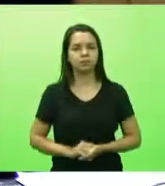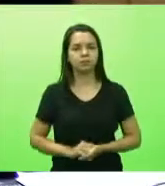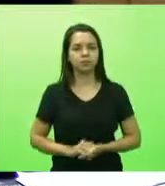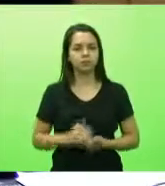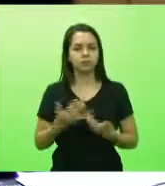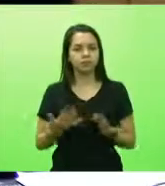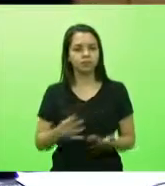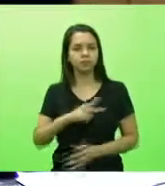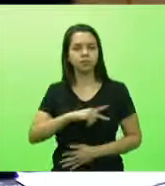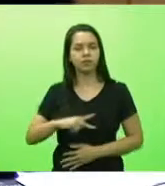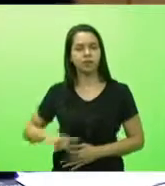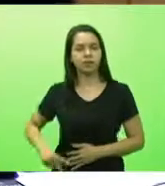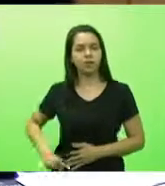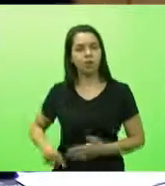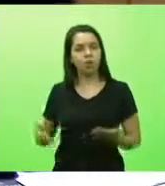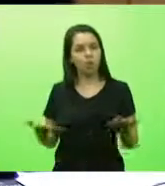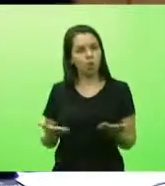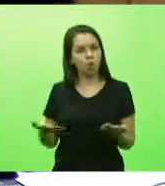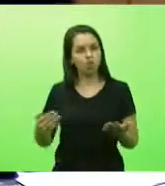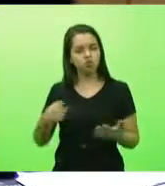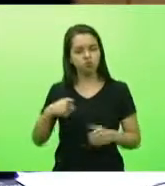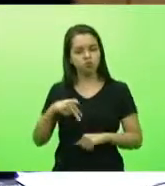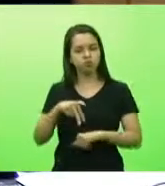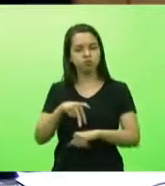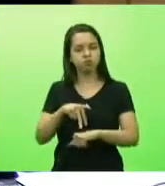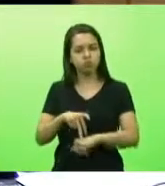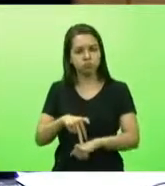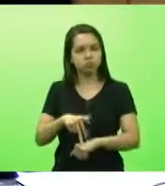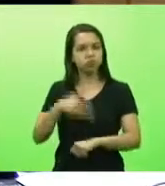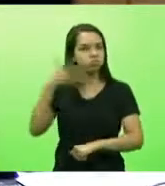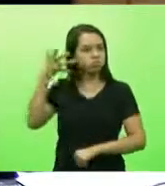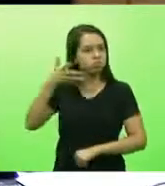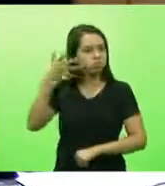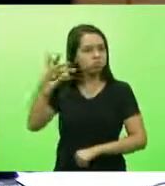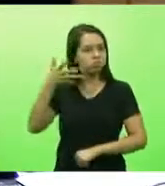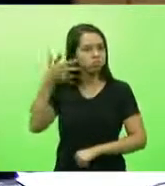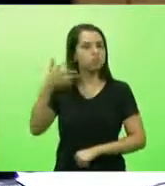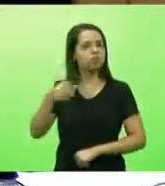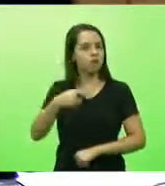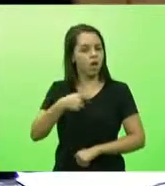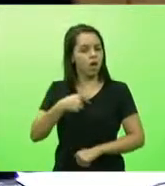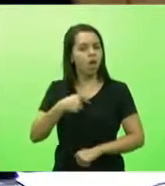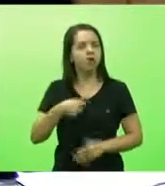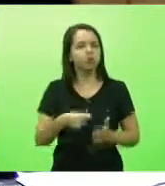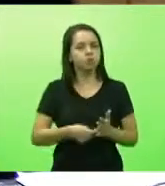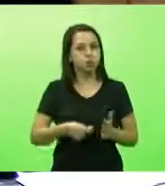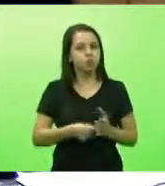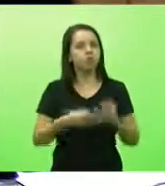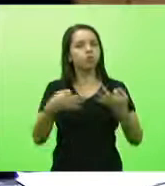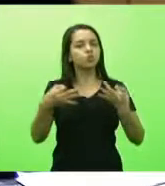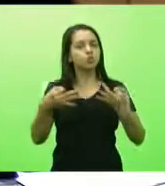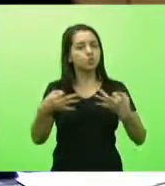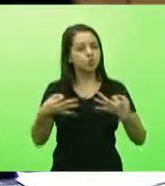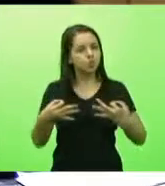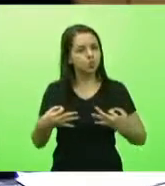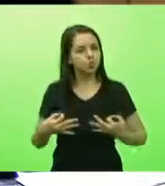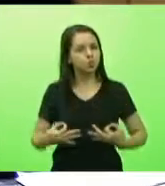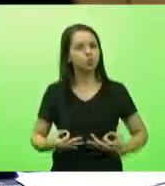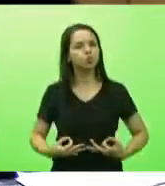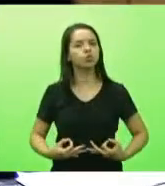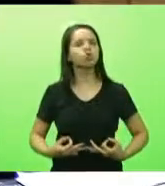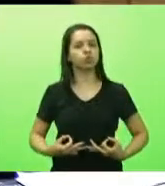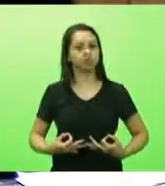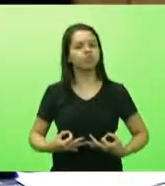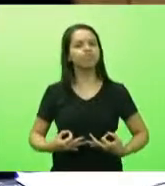vir hoje aqui utilizar a fala é de uma reivindicação justa, coesa, importante,